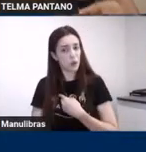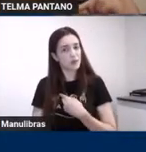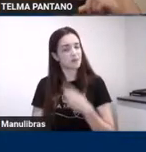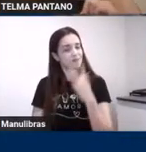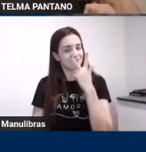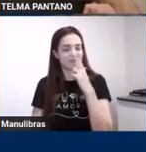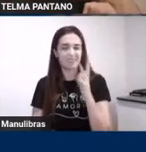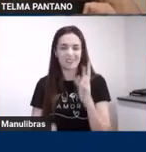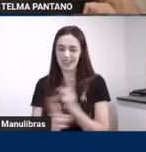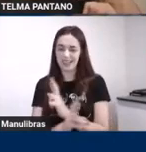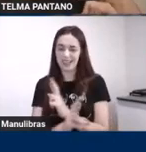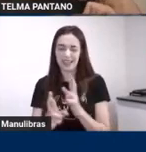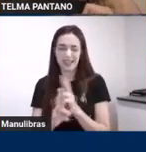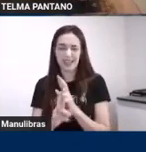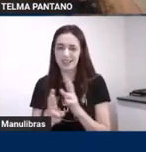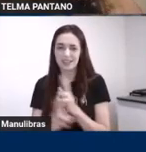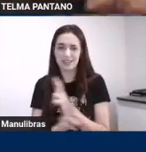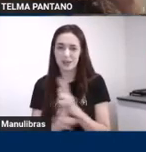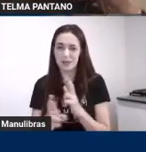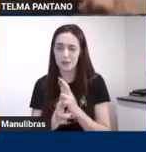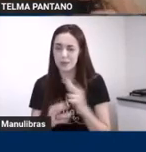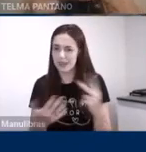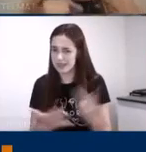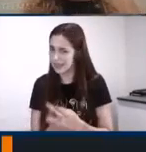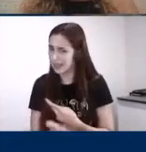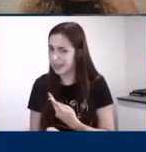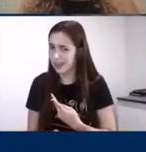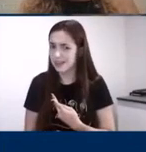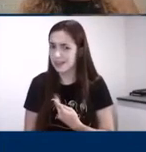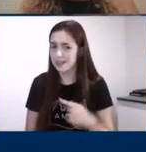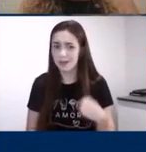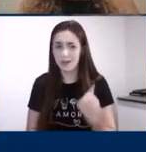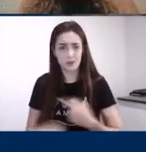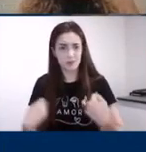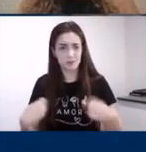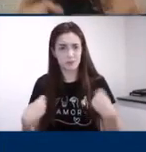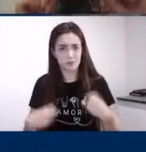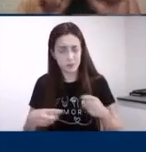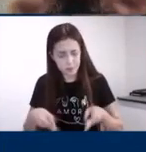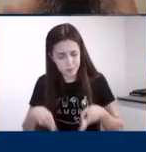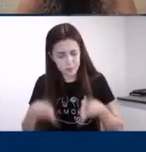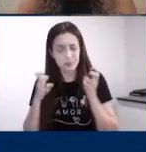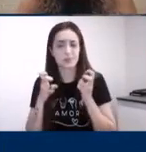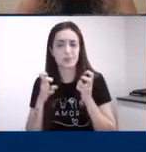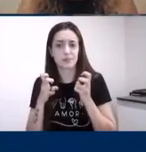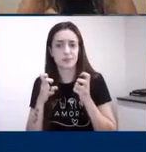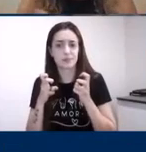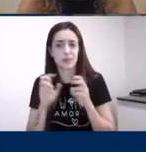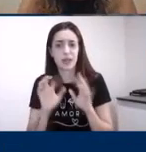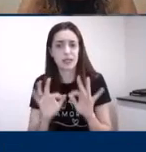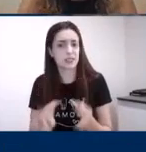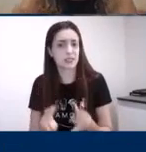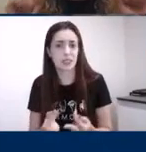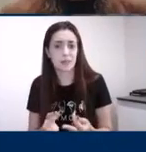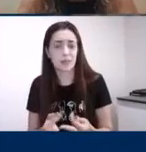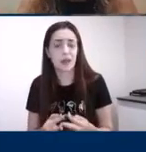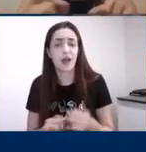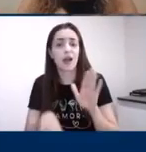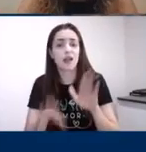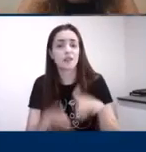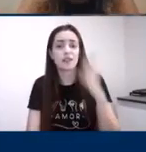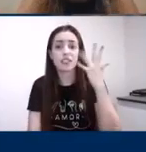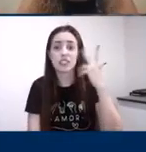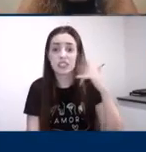muito intensa e a gente precisa rever essa relação. Por uma questão simples, muita criança não está